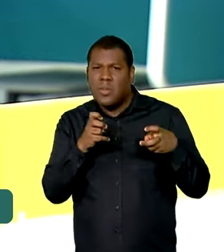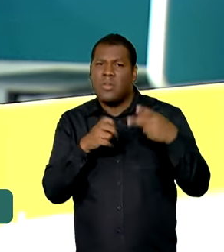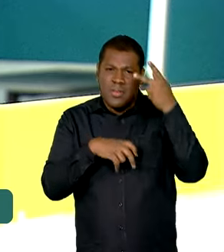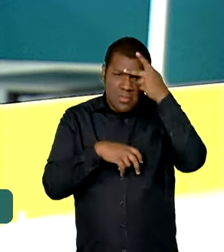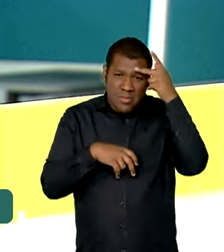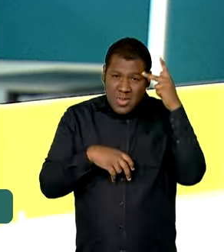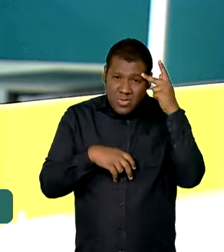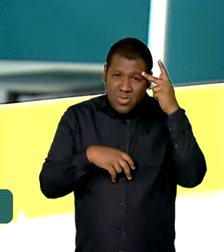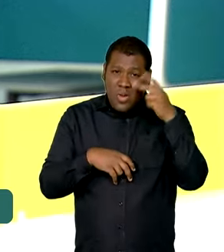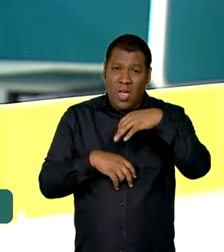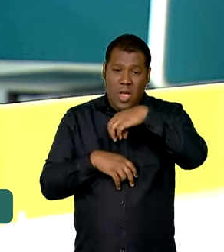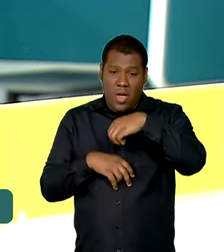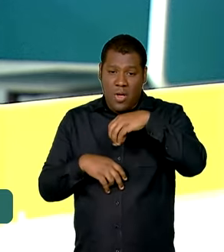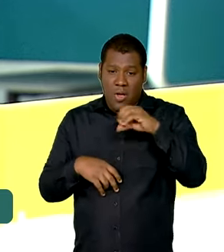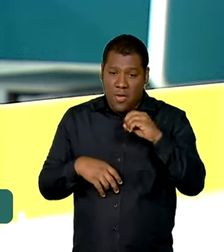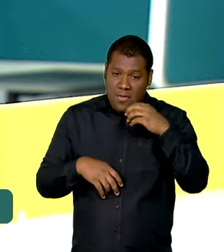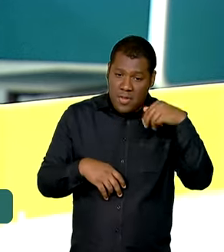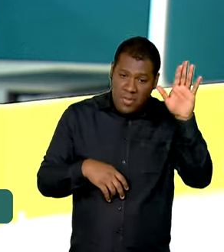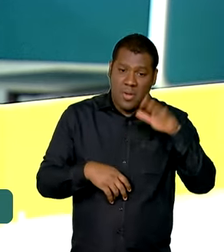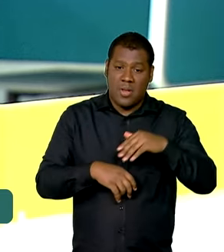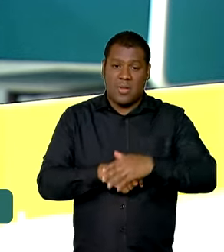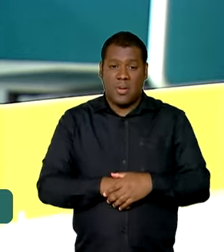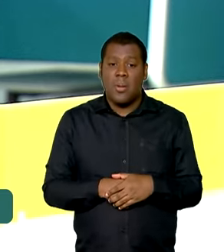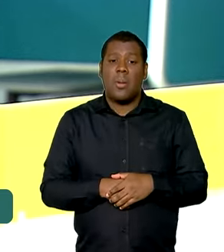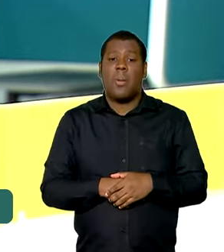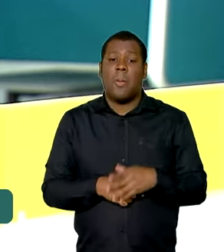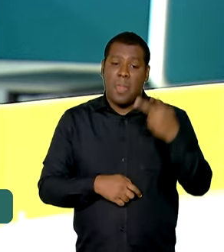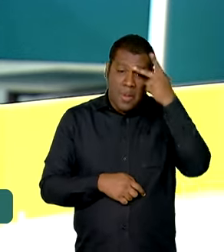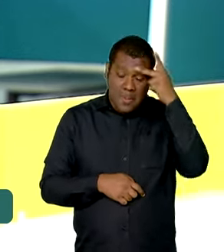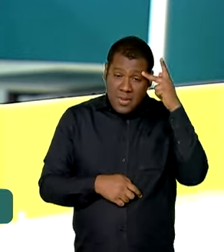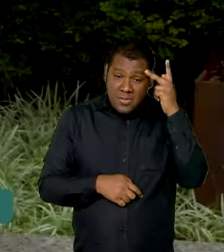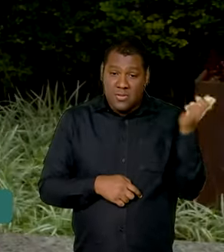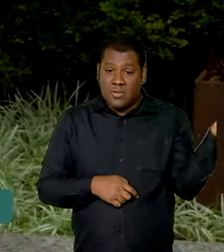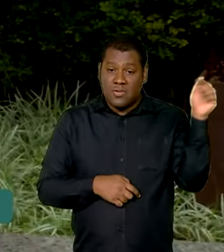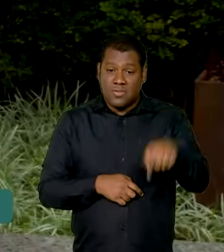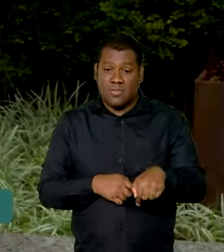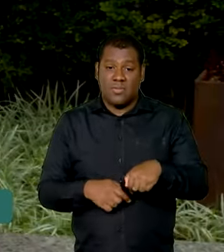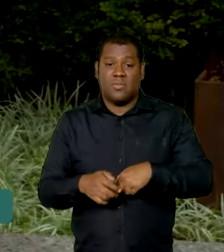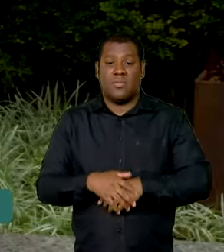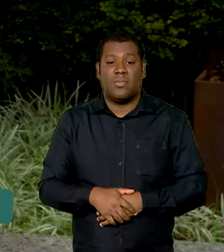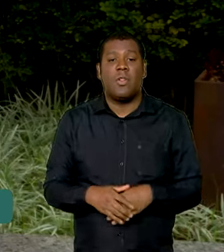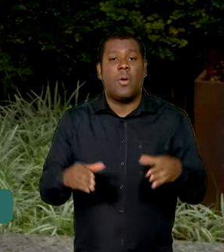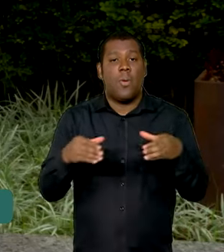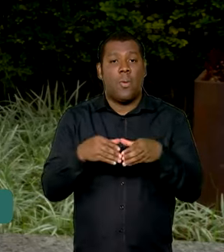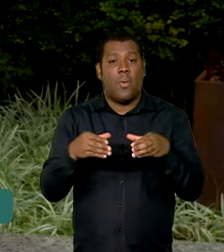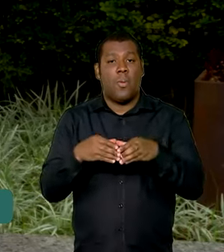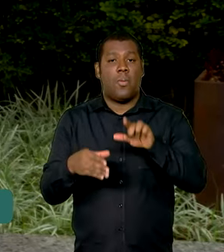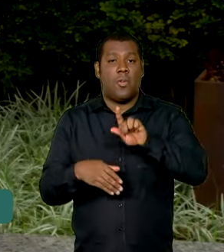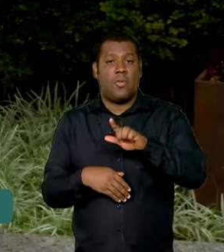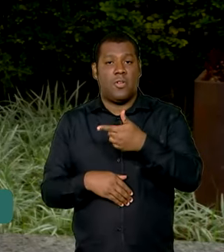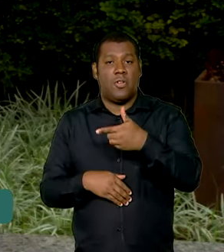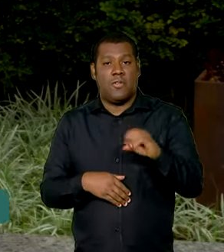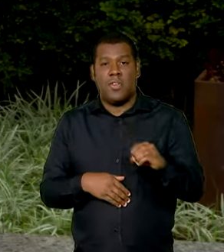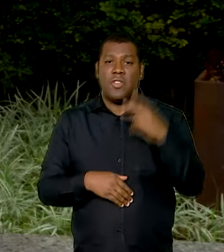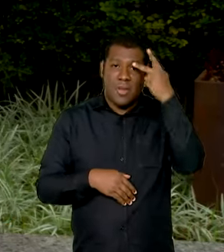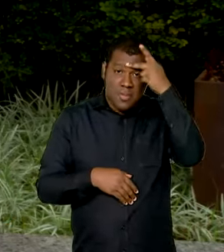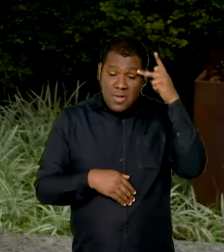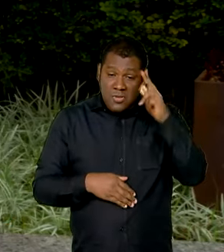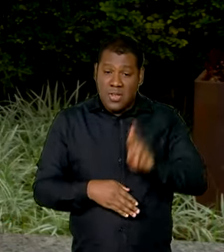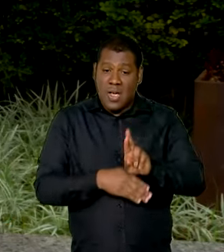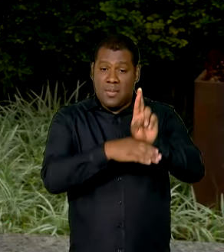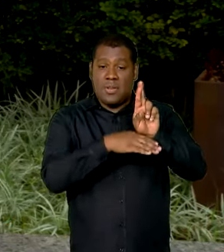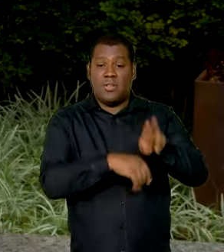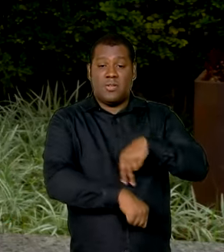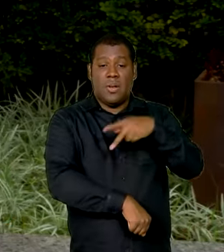são mais de 90 delegados que vieram do exterior o grupo é formado por representantes dos